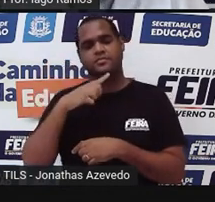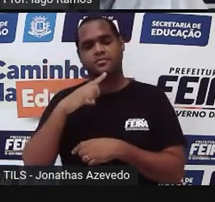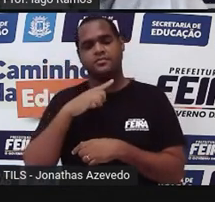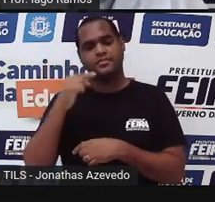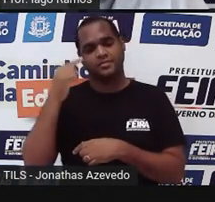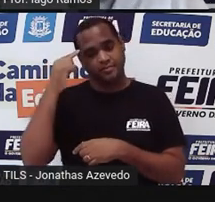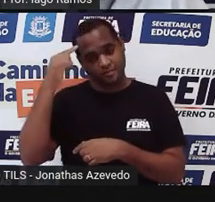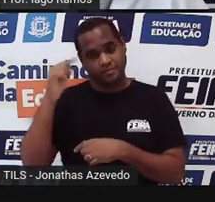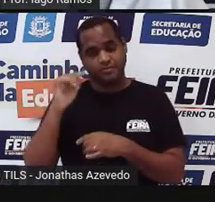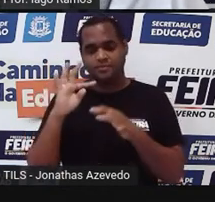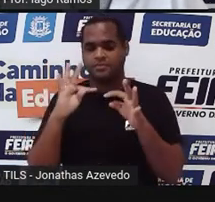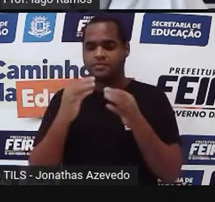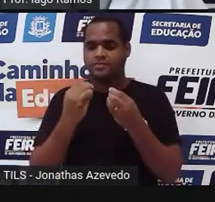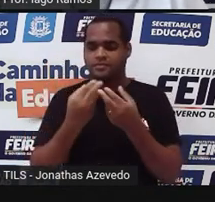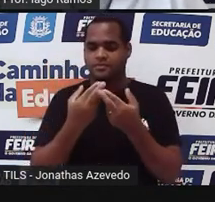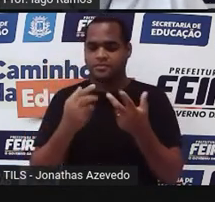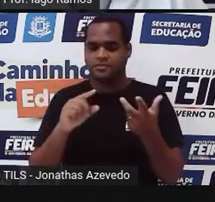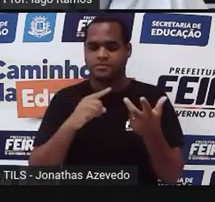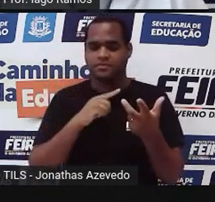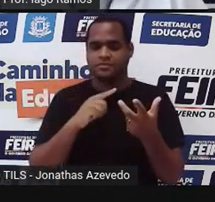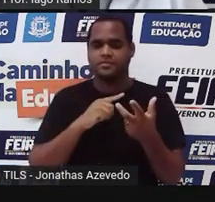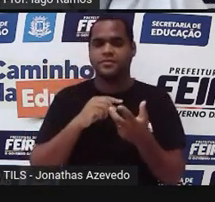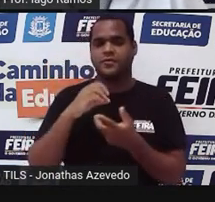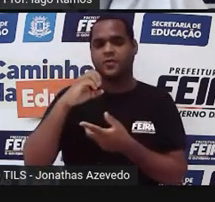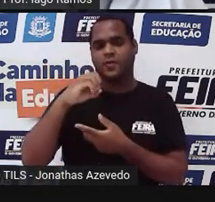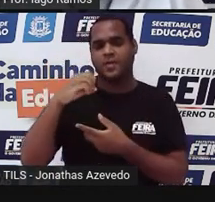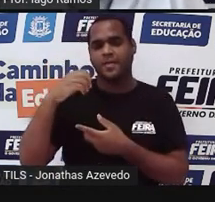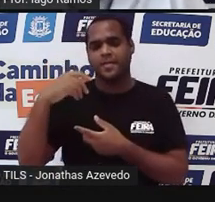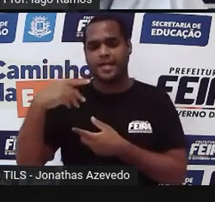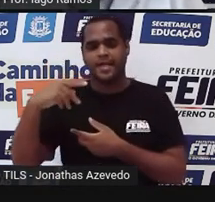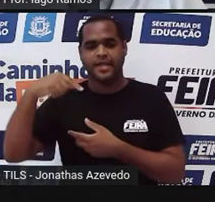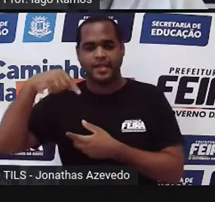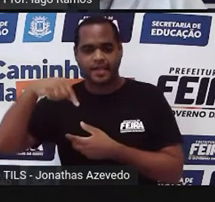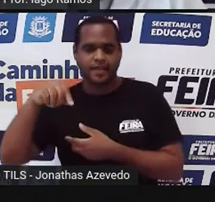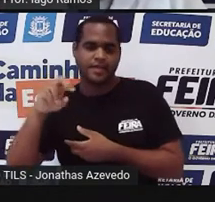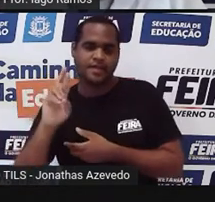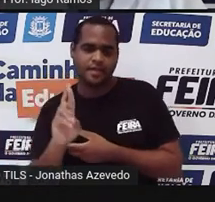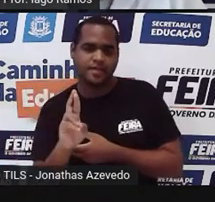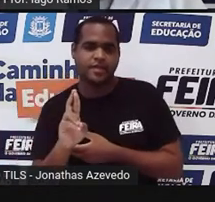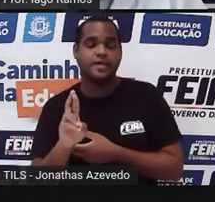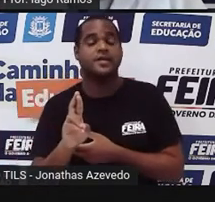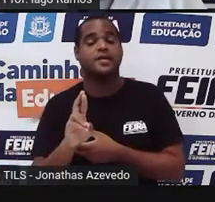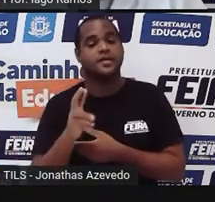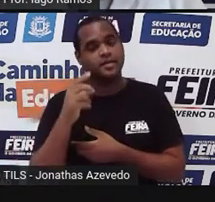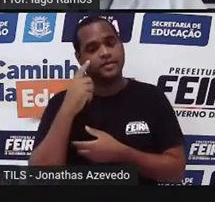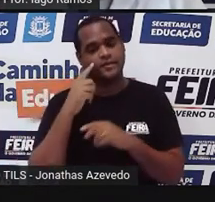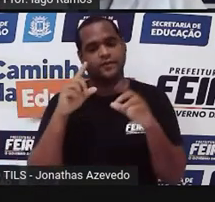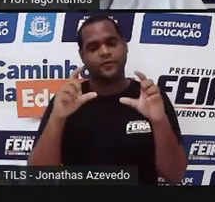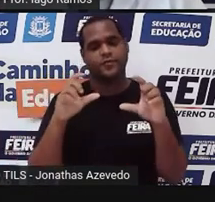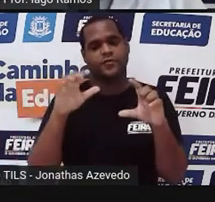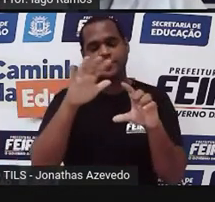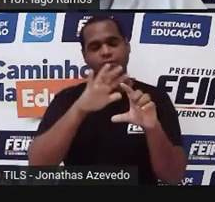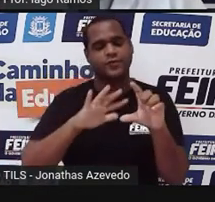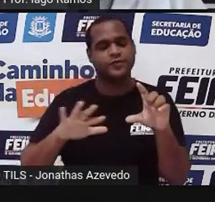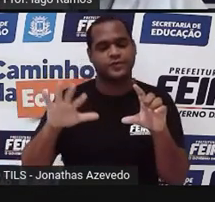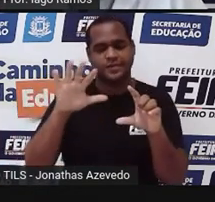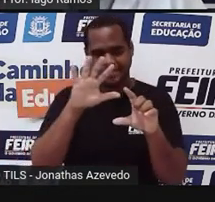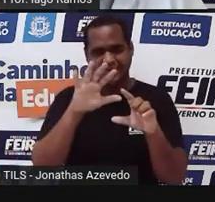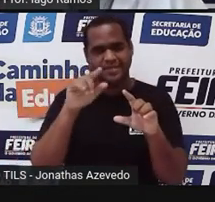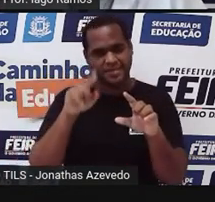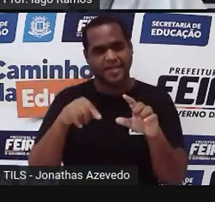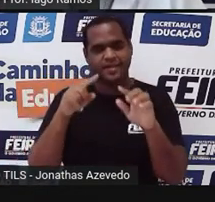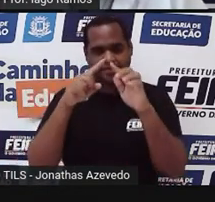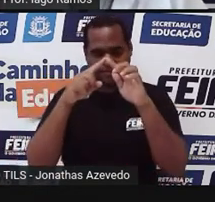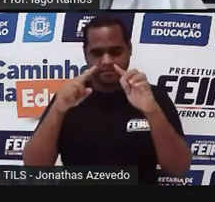toda aqui, do O ao P ao Q ao R, a figura toda aqui, inclusive com o losango lá